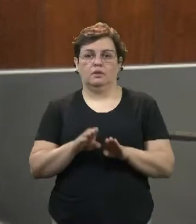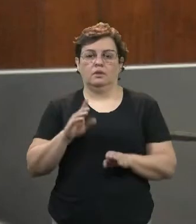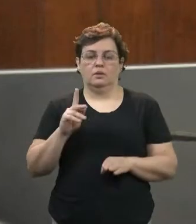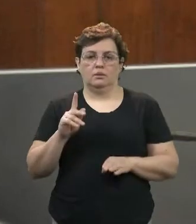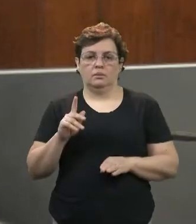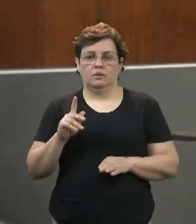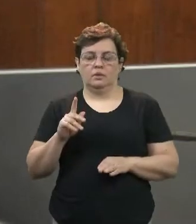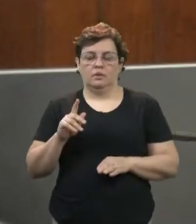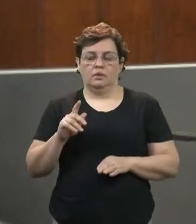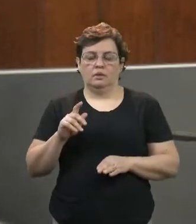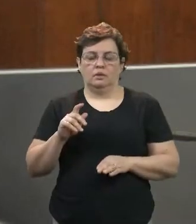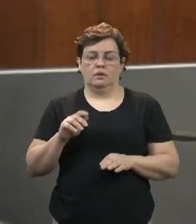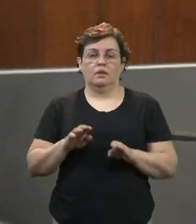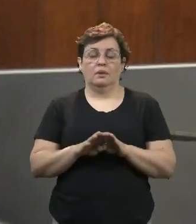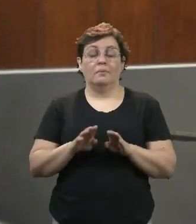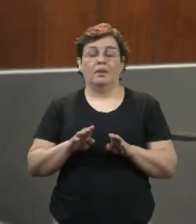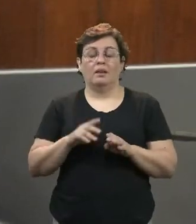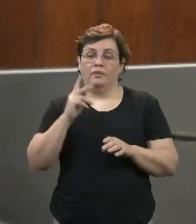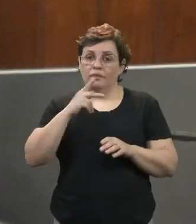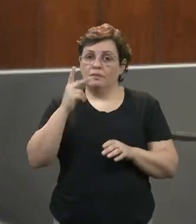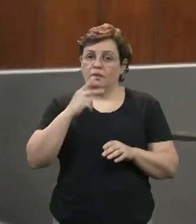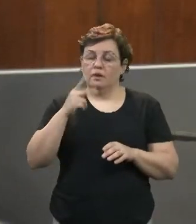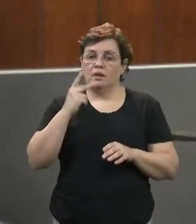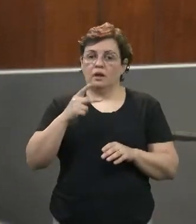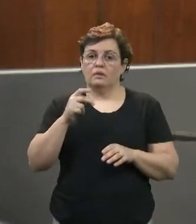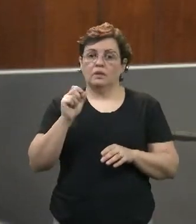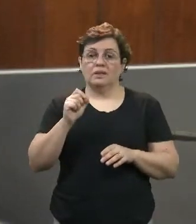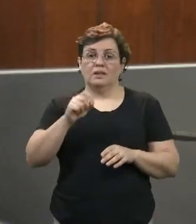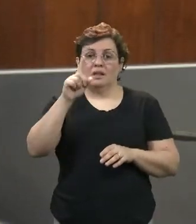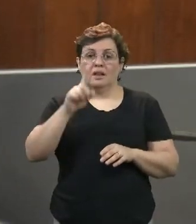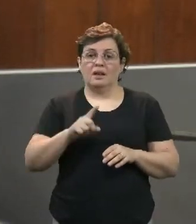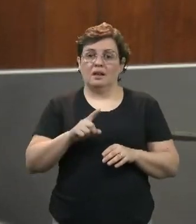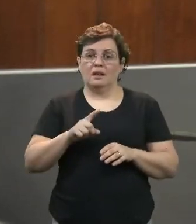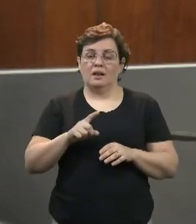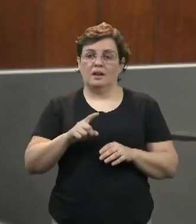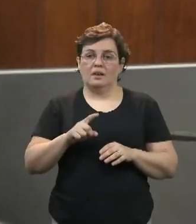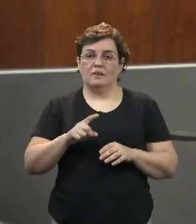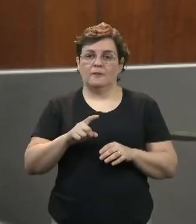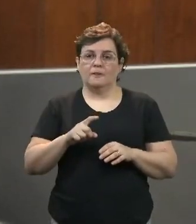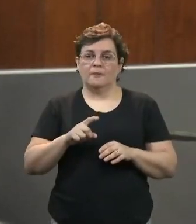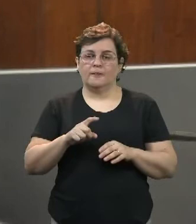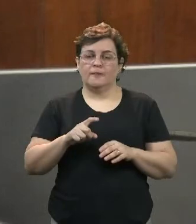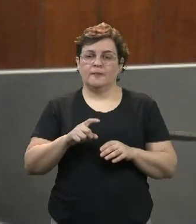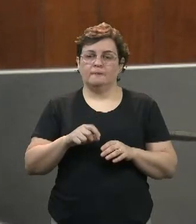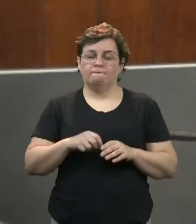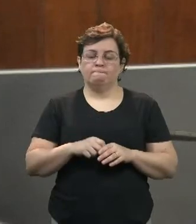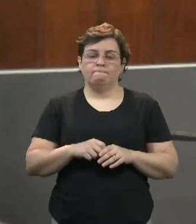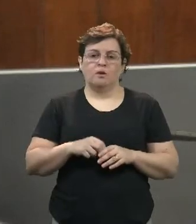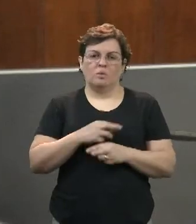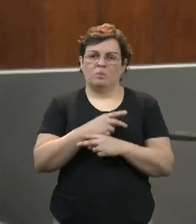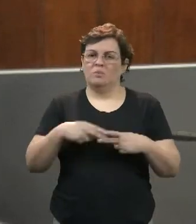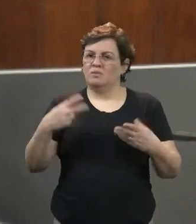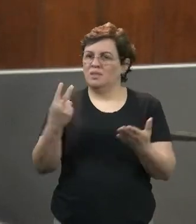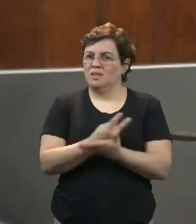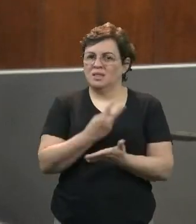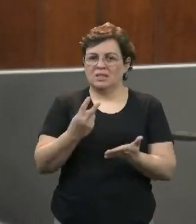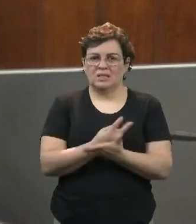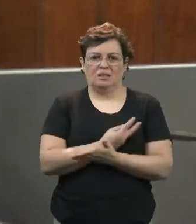os vereadores em crime eleitoral, por nós estarmos no processo já eleitoral.